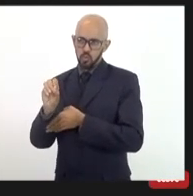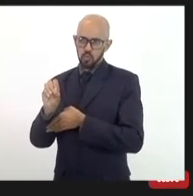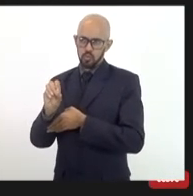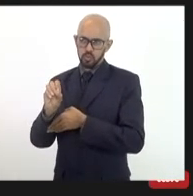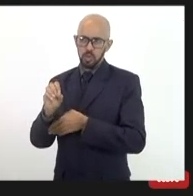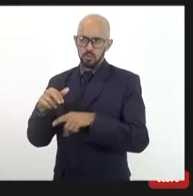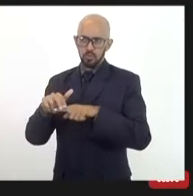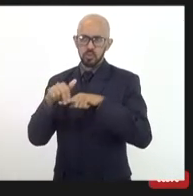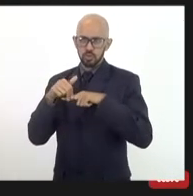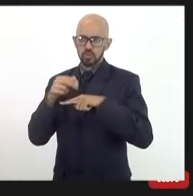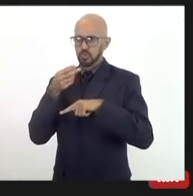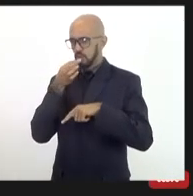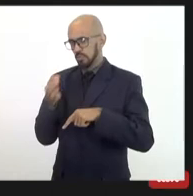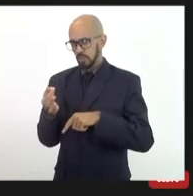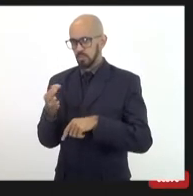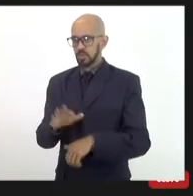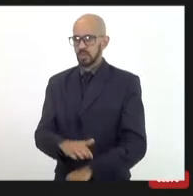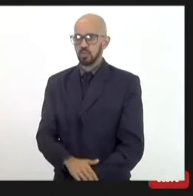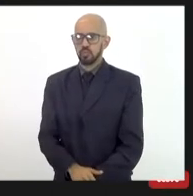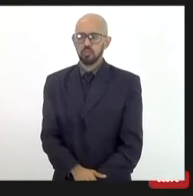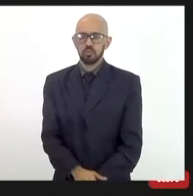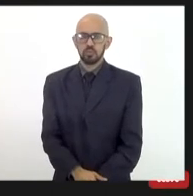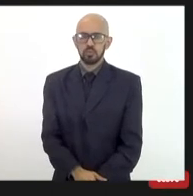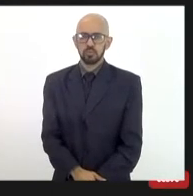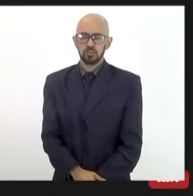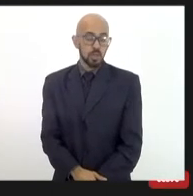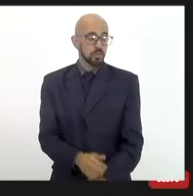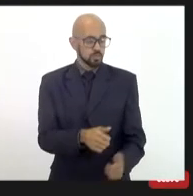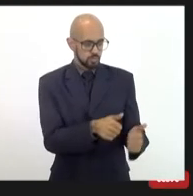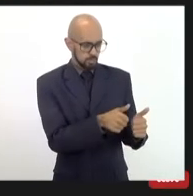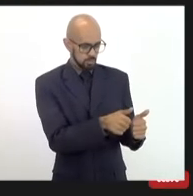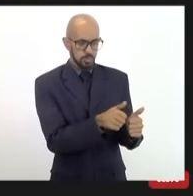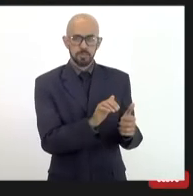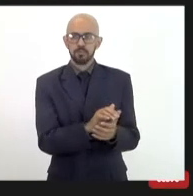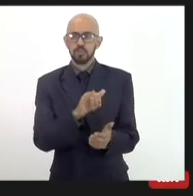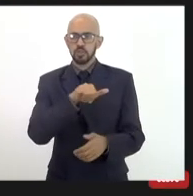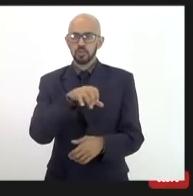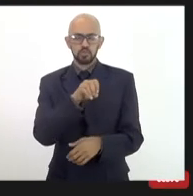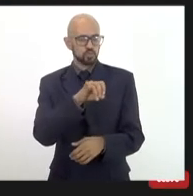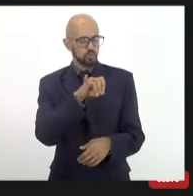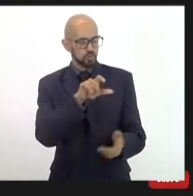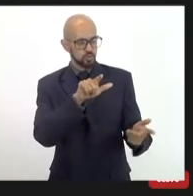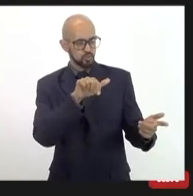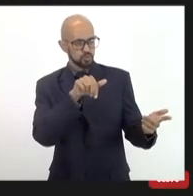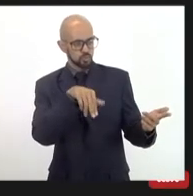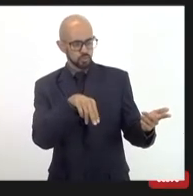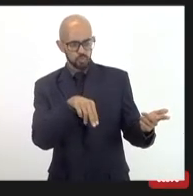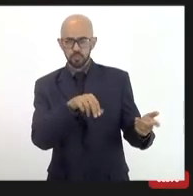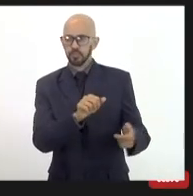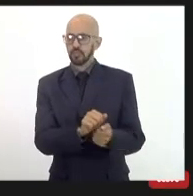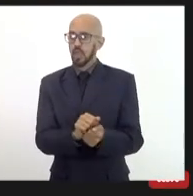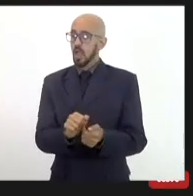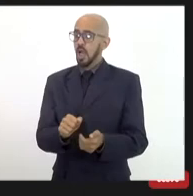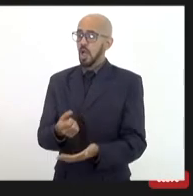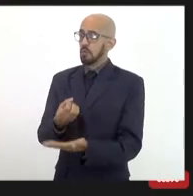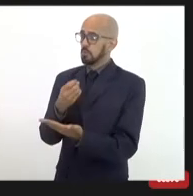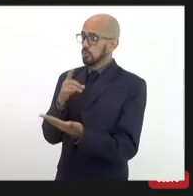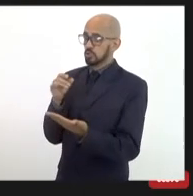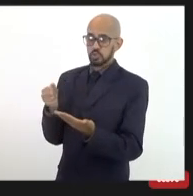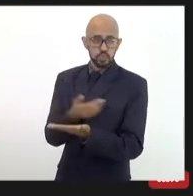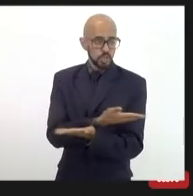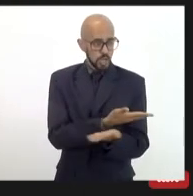explicitei. Tranquilo. Joilson, por favor. Então, bom dia a todos e todas.